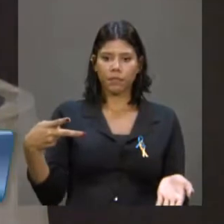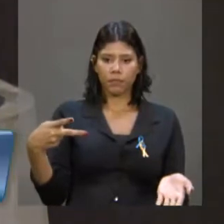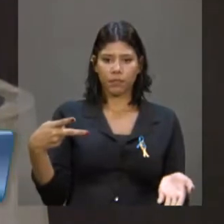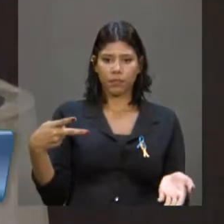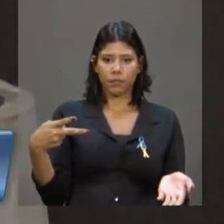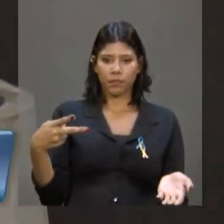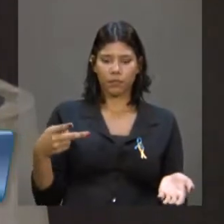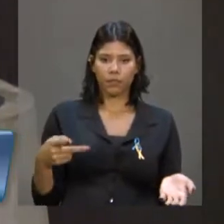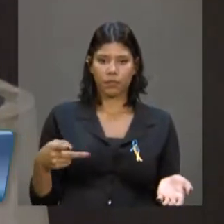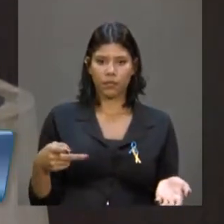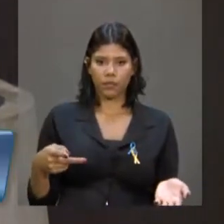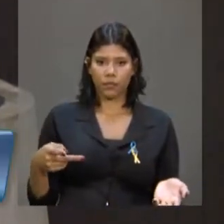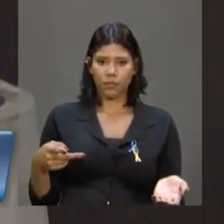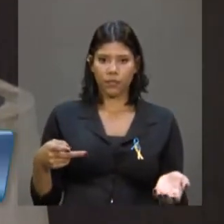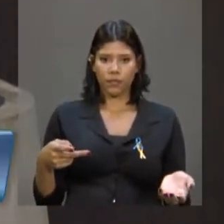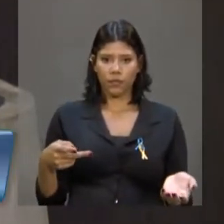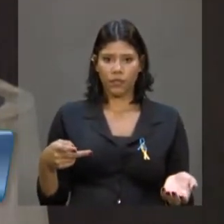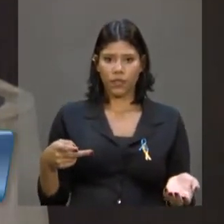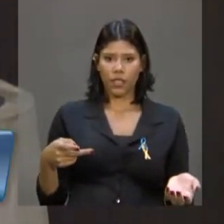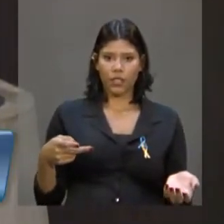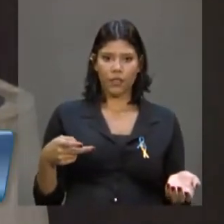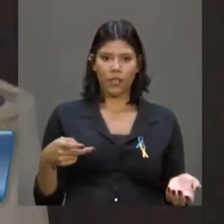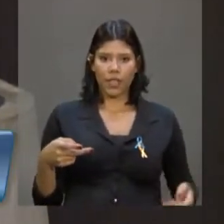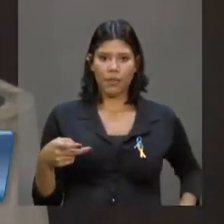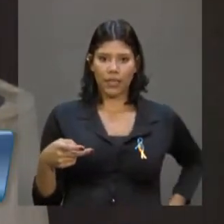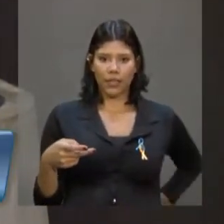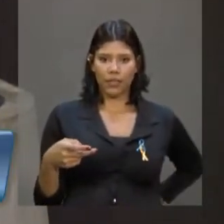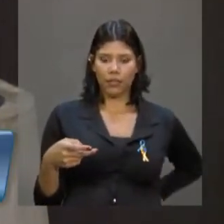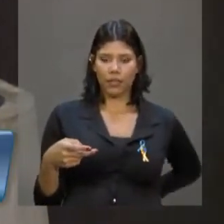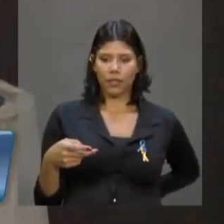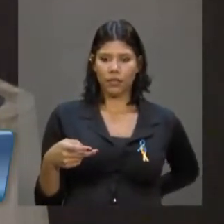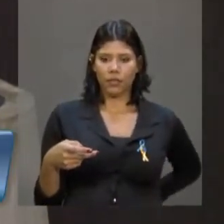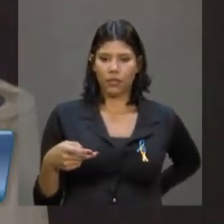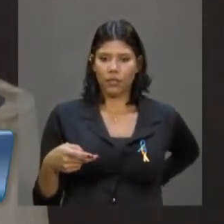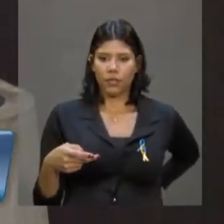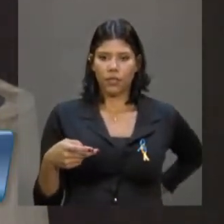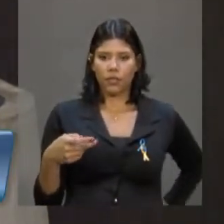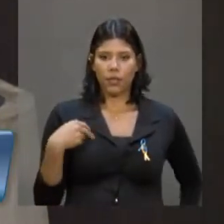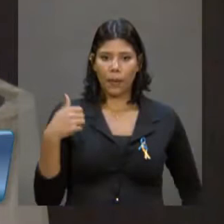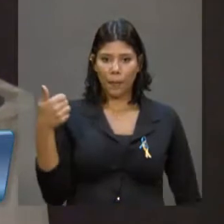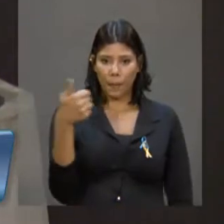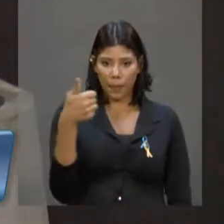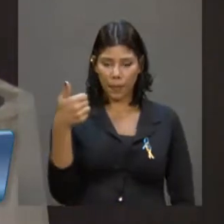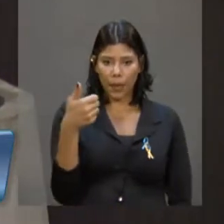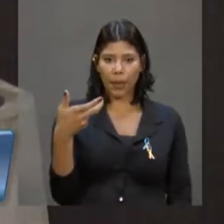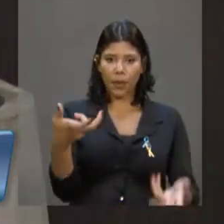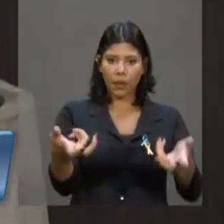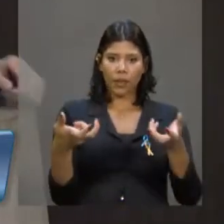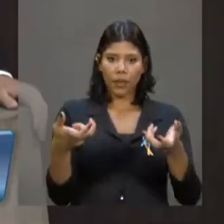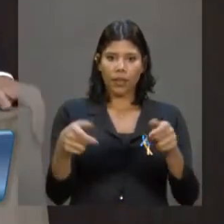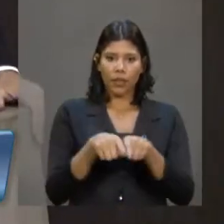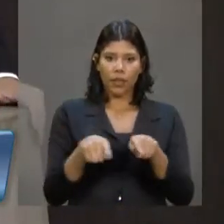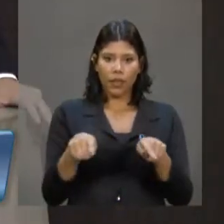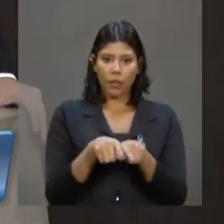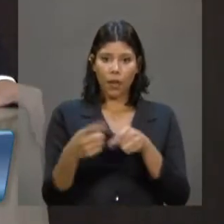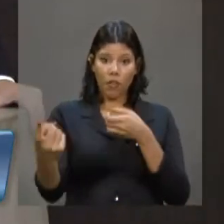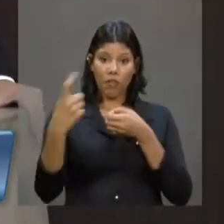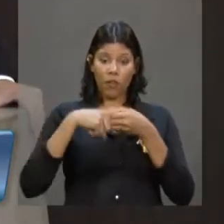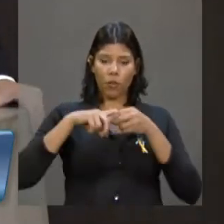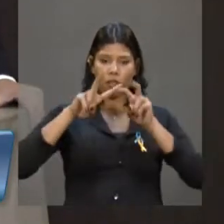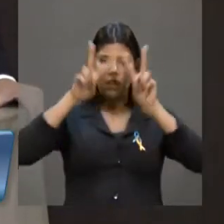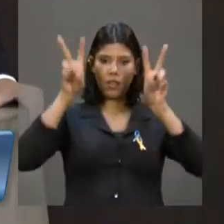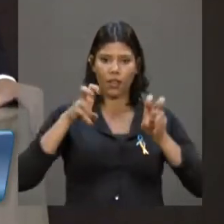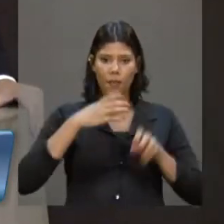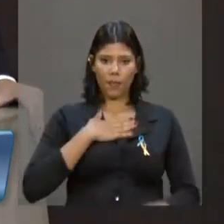primeiro eu queria aqui também voltar ao tema